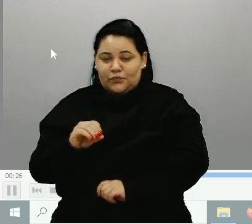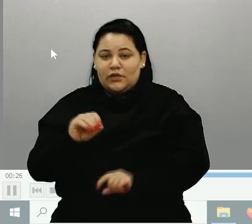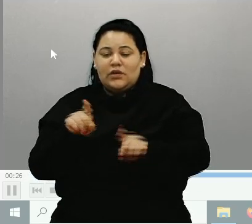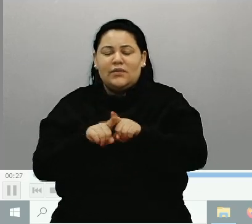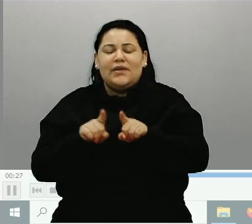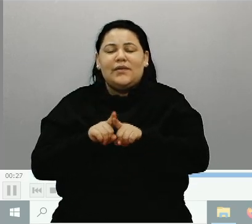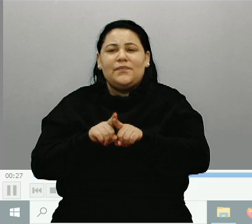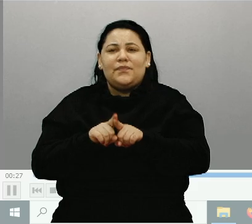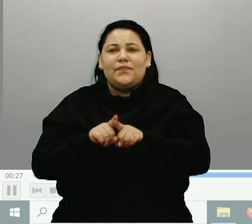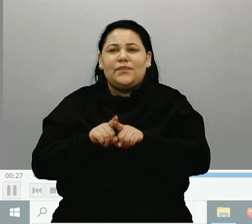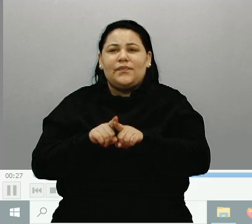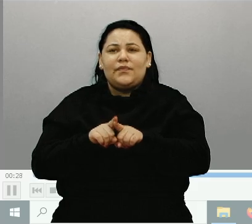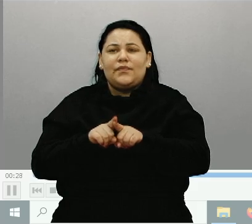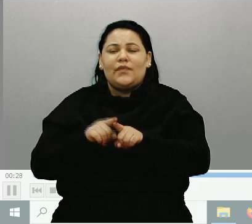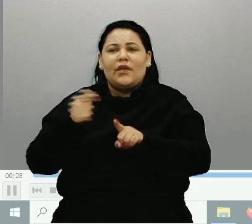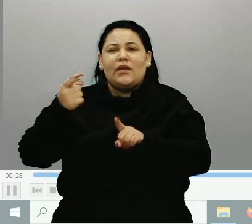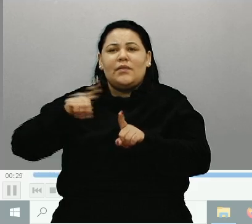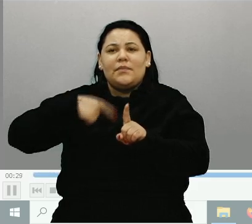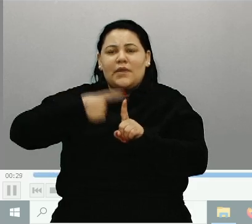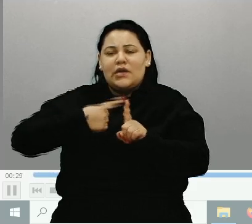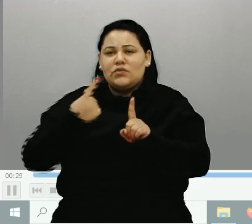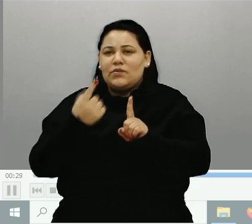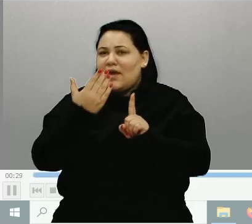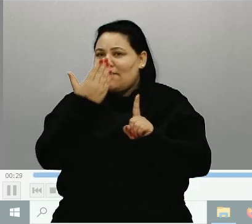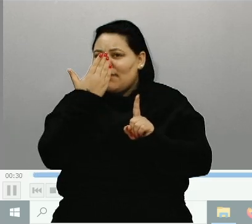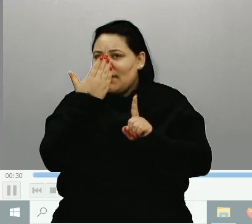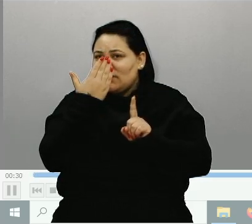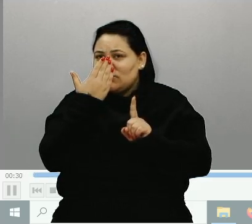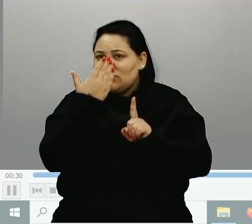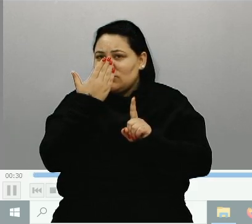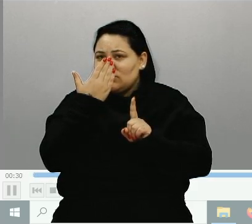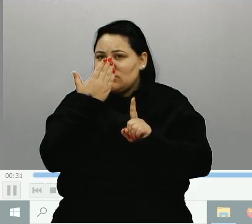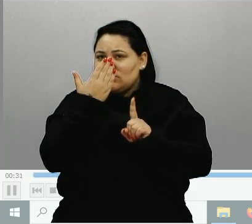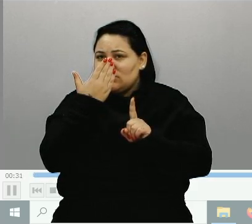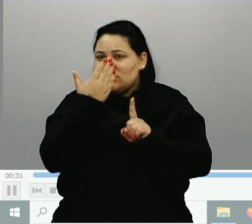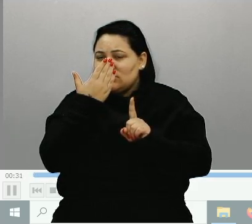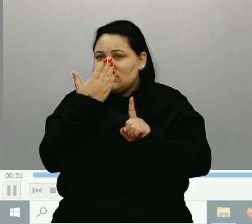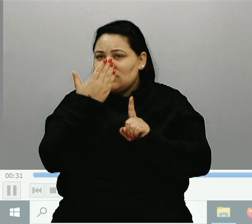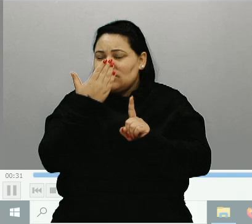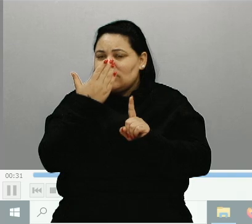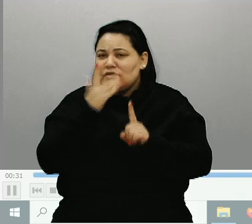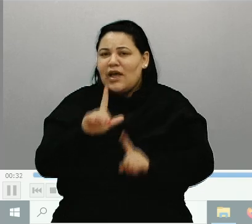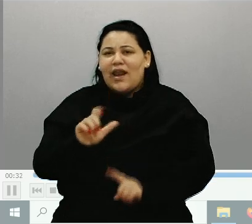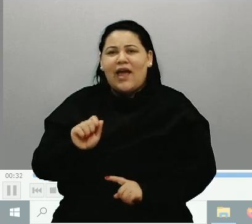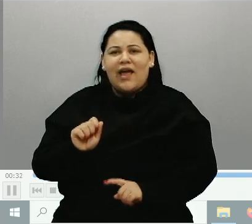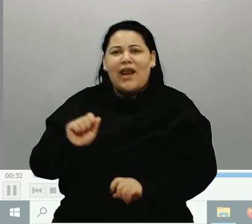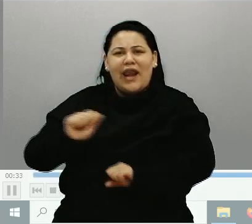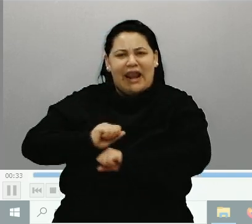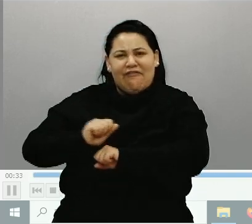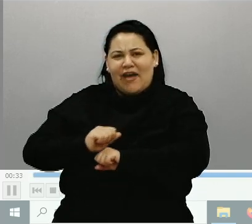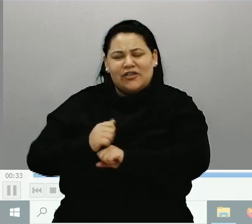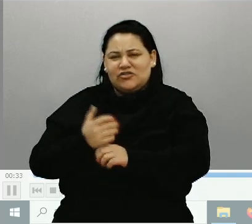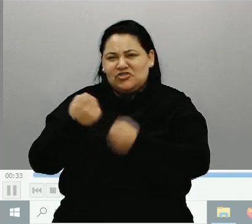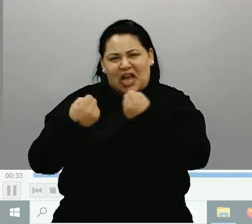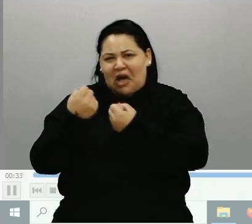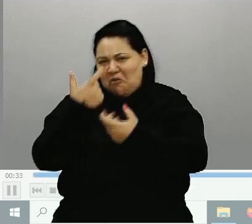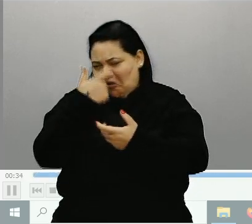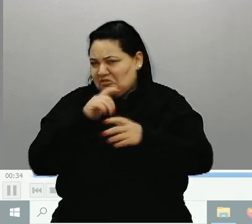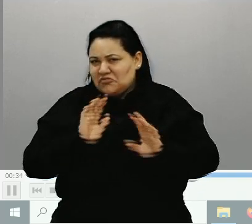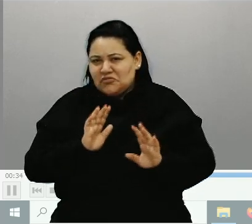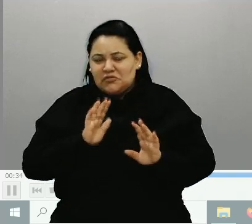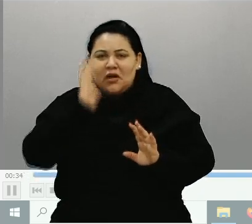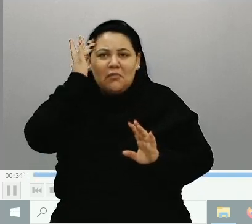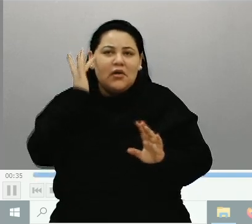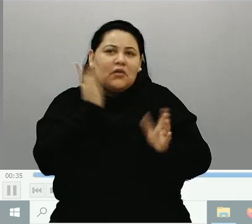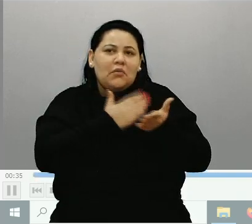na frente da lavagem, que logo será, a partir de amanhã, né, Solete? A partir de amanhã, será